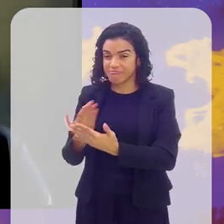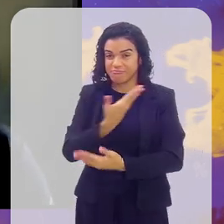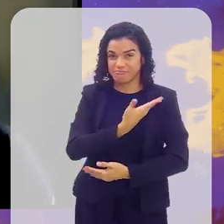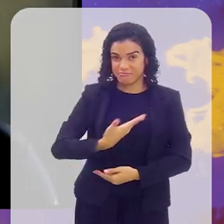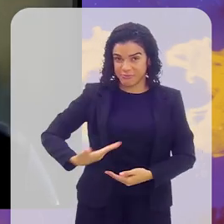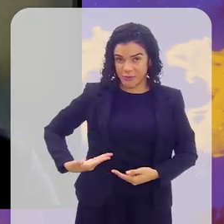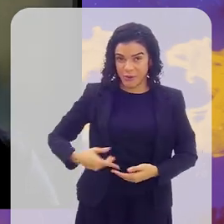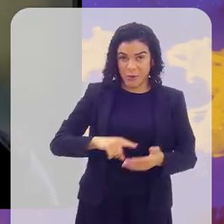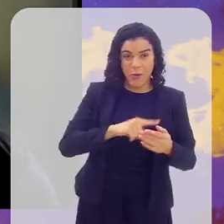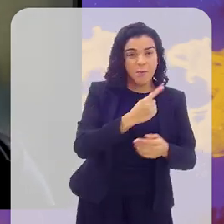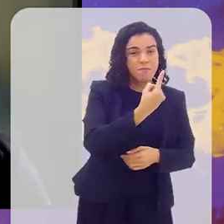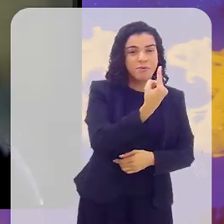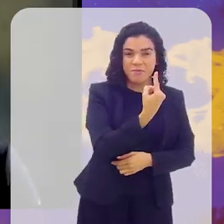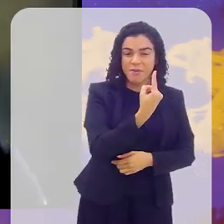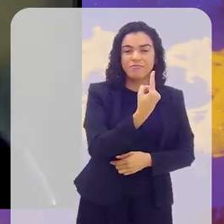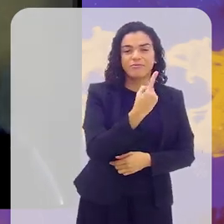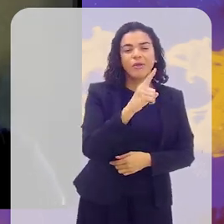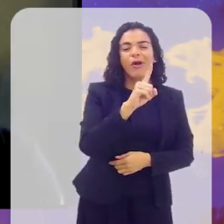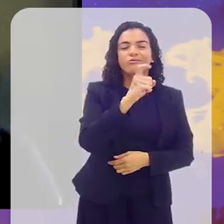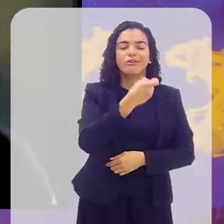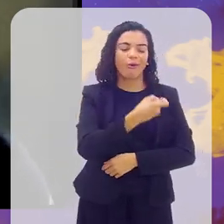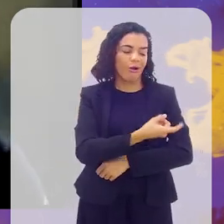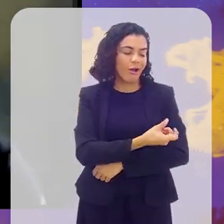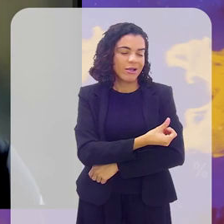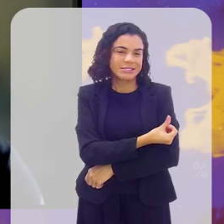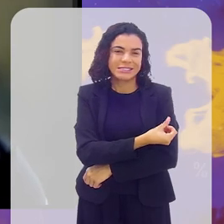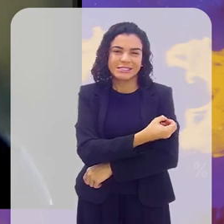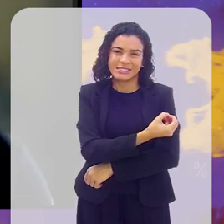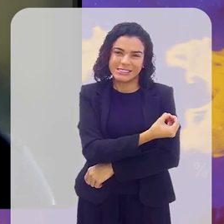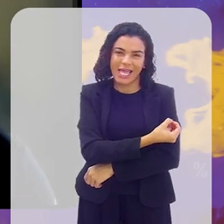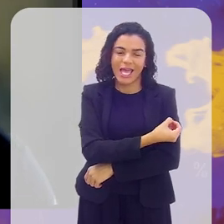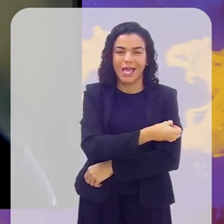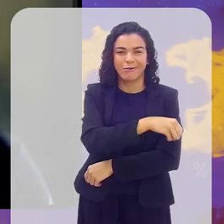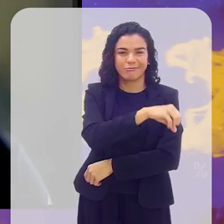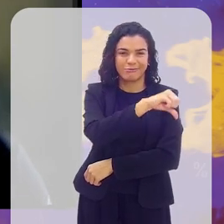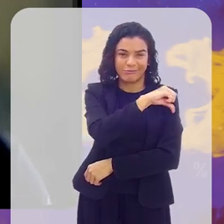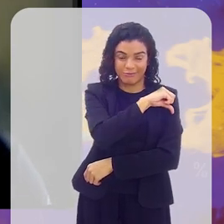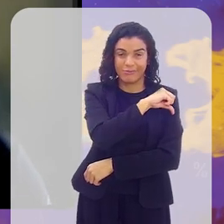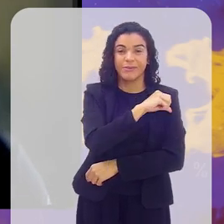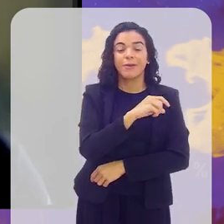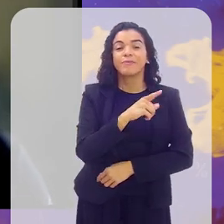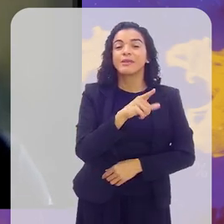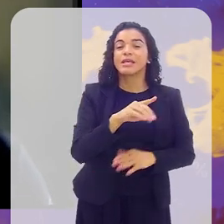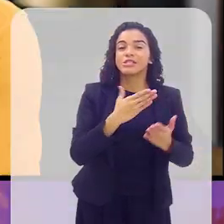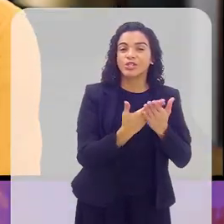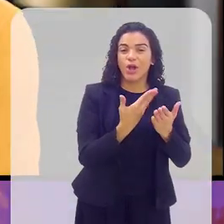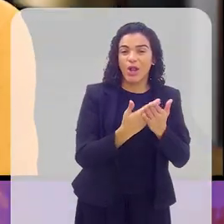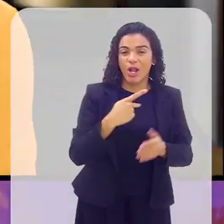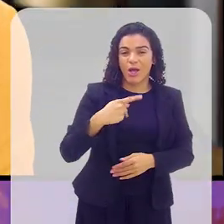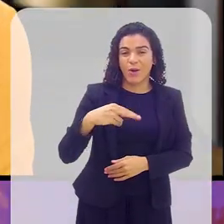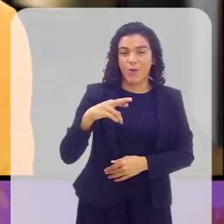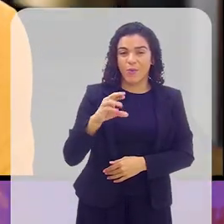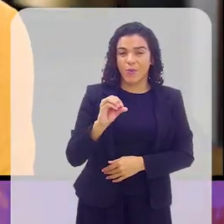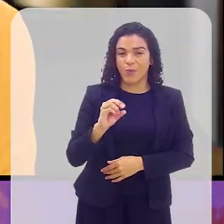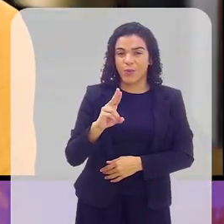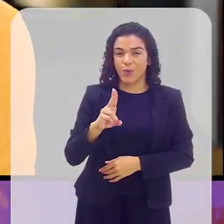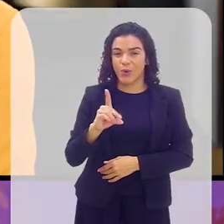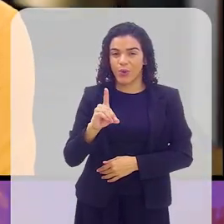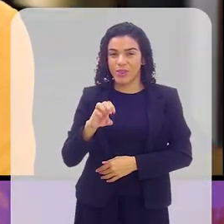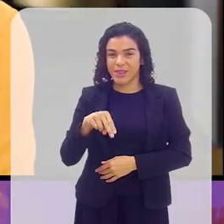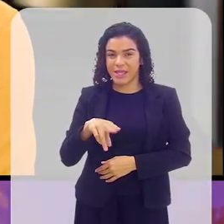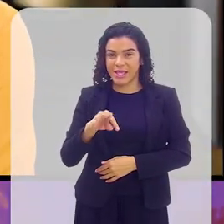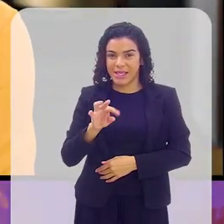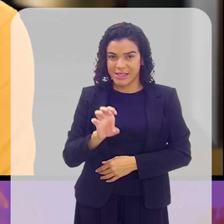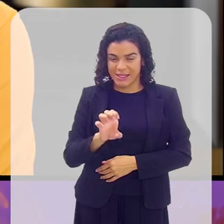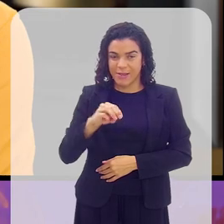públicos aqui no Rio de Janeiro. Primeiro foi quando, no antigo primário, eu fiz todo o meu antigo primário na escola Prudente de